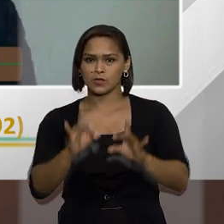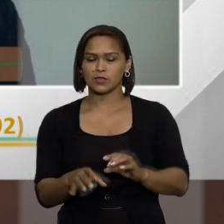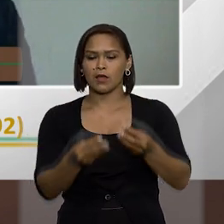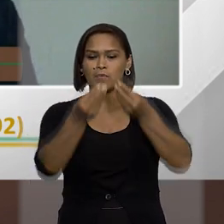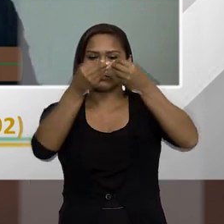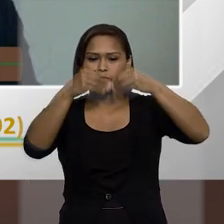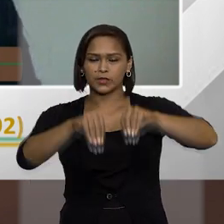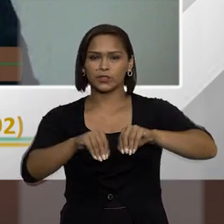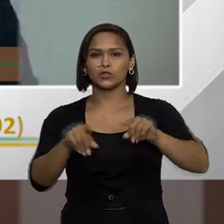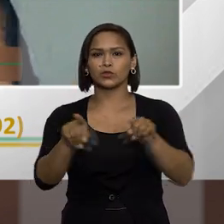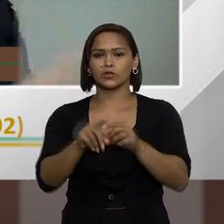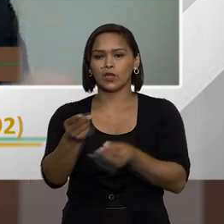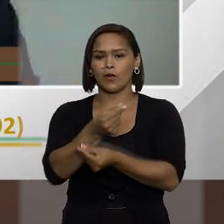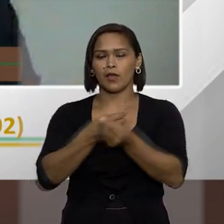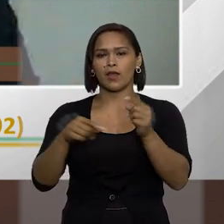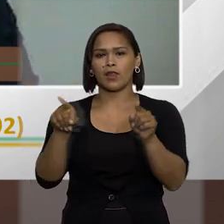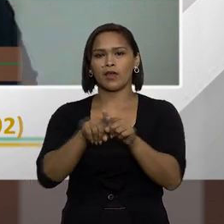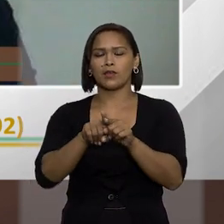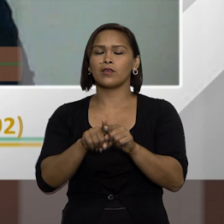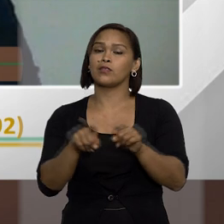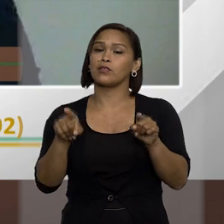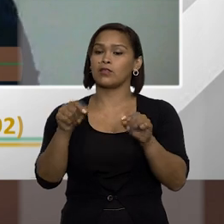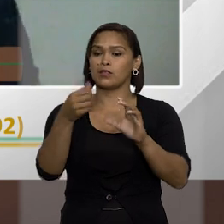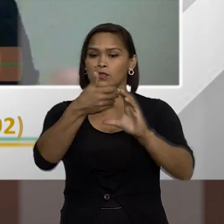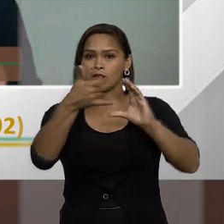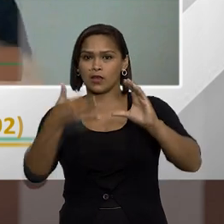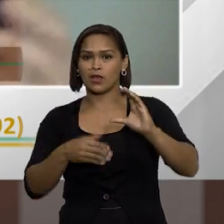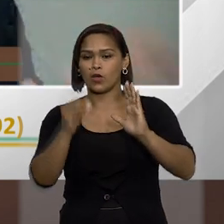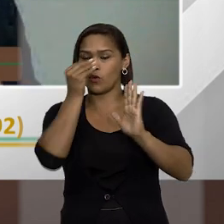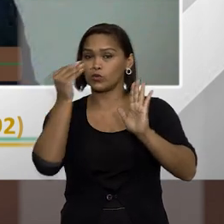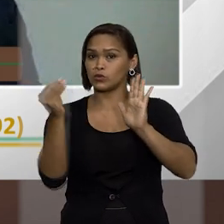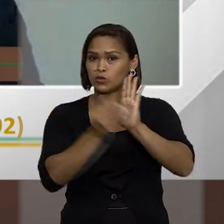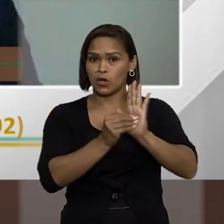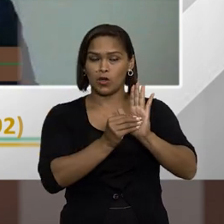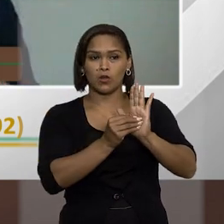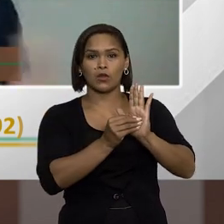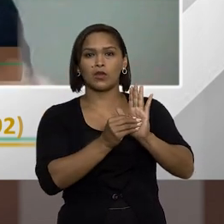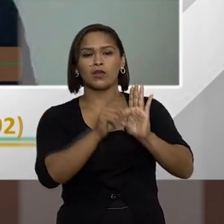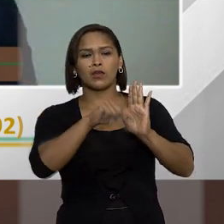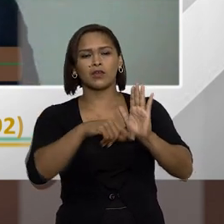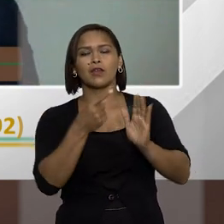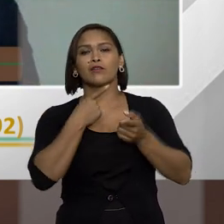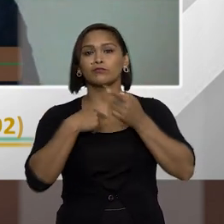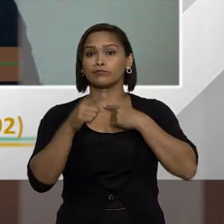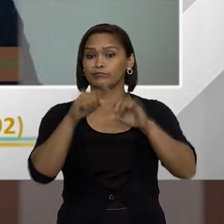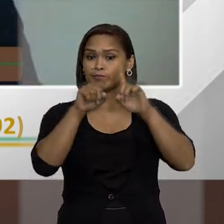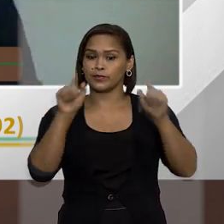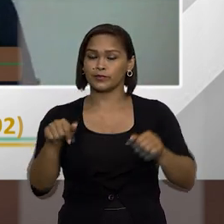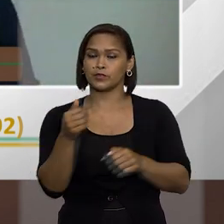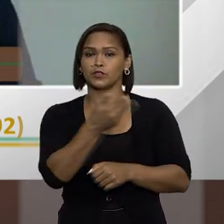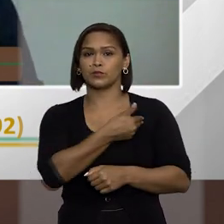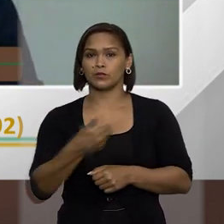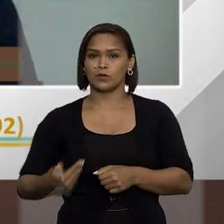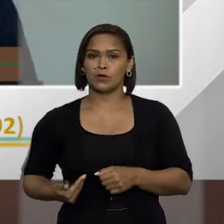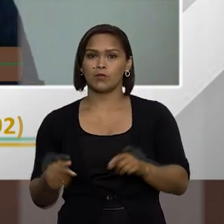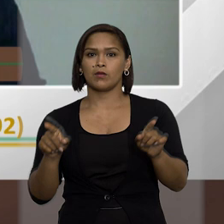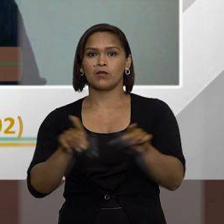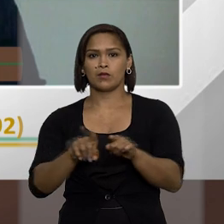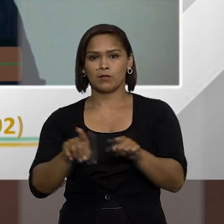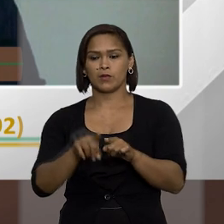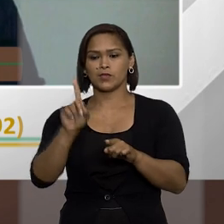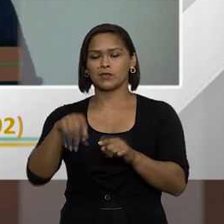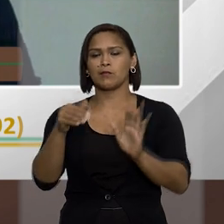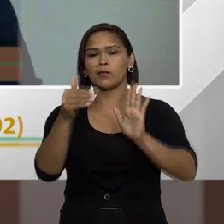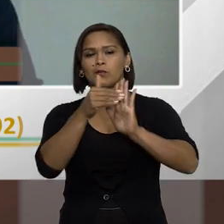atos de prejuízo horário, haveria a caracterização tanto mediante o dolo, né, que é basicamente a intenção do agente público, mas também